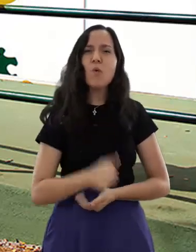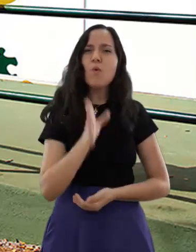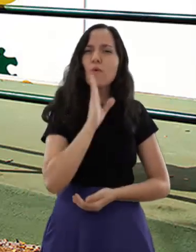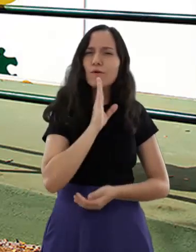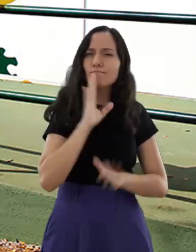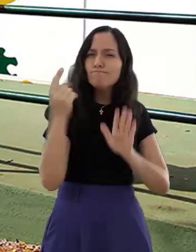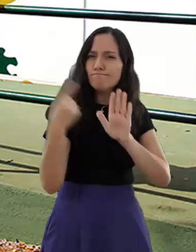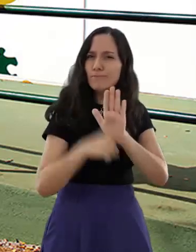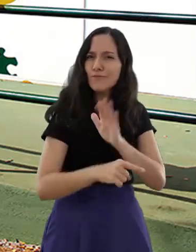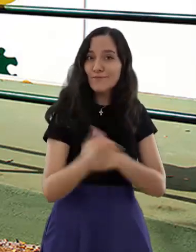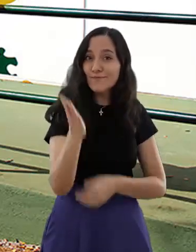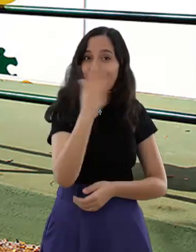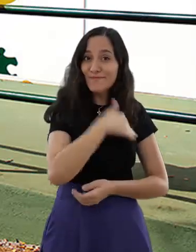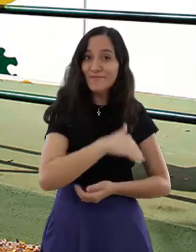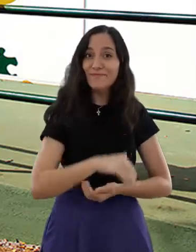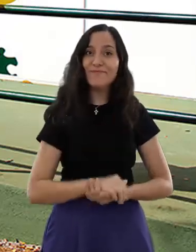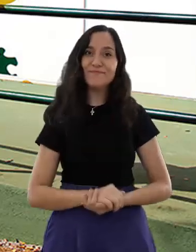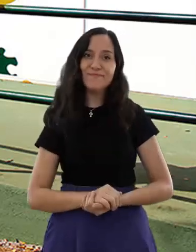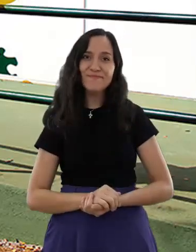Vamos conhecer mais?